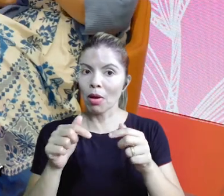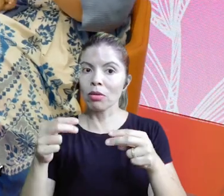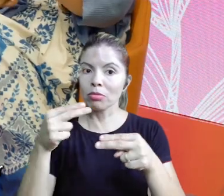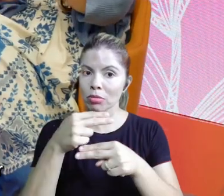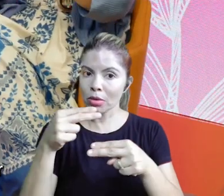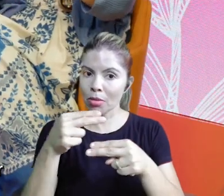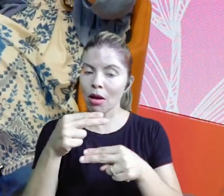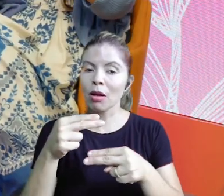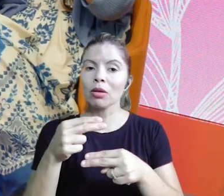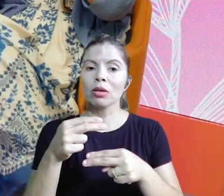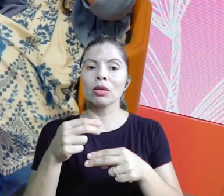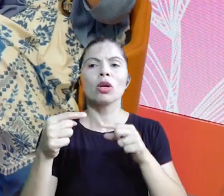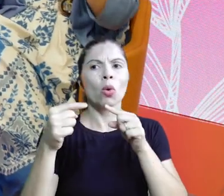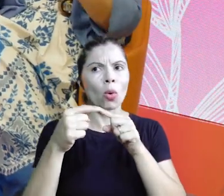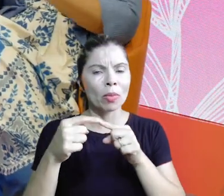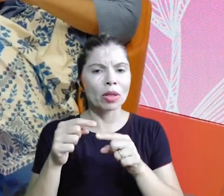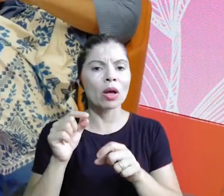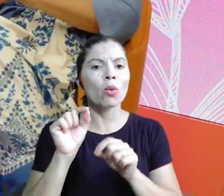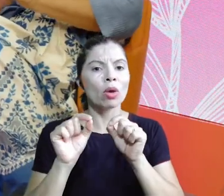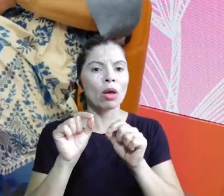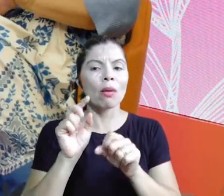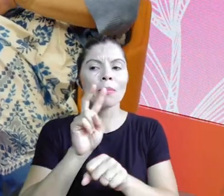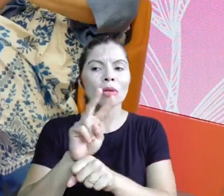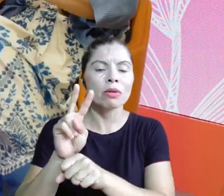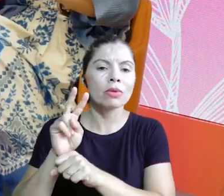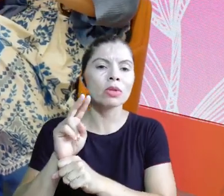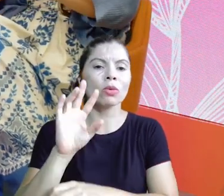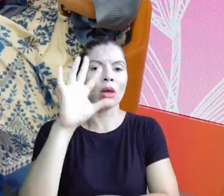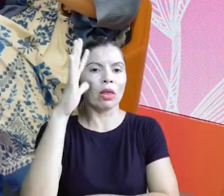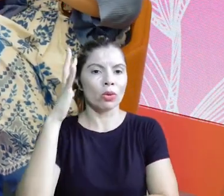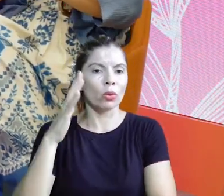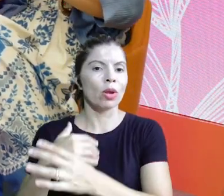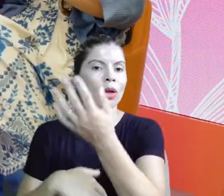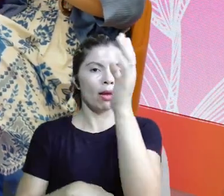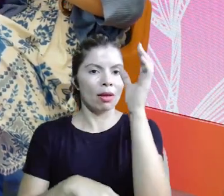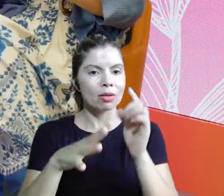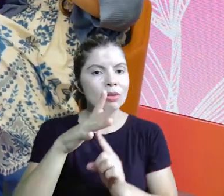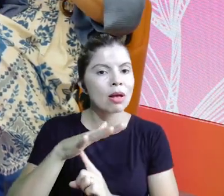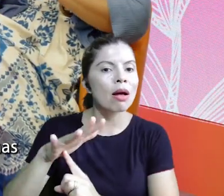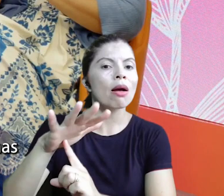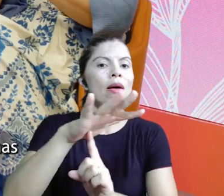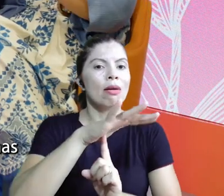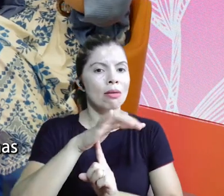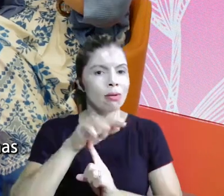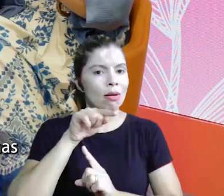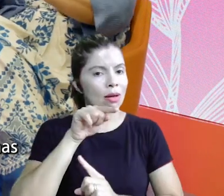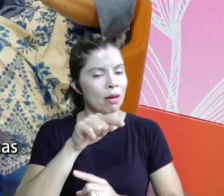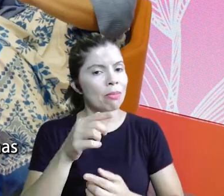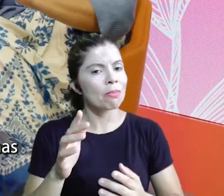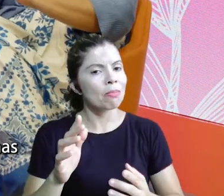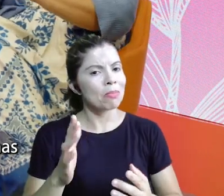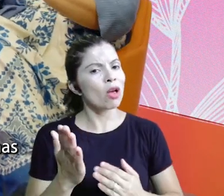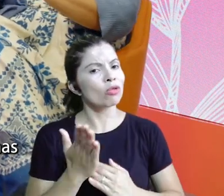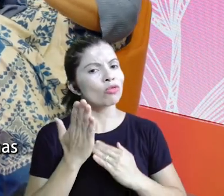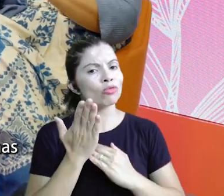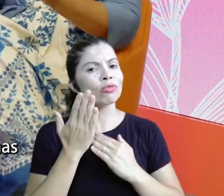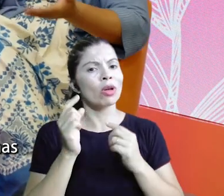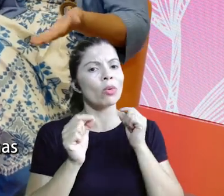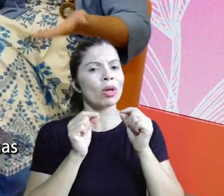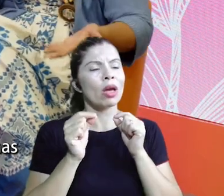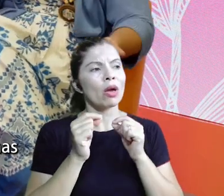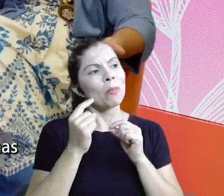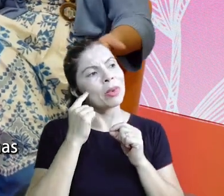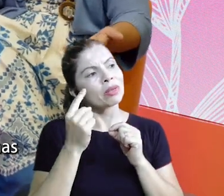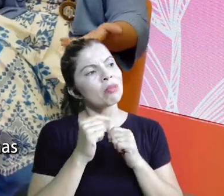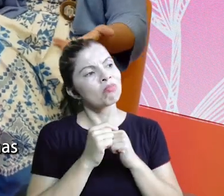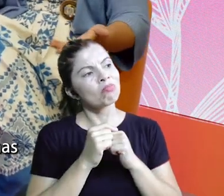ali na minha região que tem tudo a ver com a preservação da natureza e que isso me incentiva muito a tirar